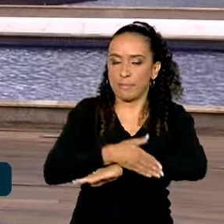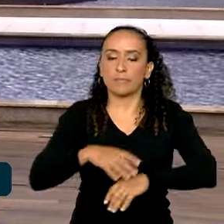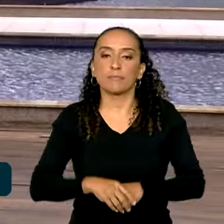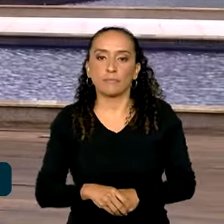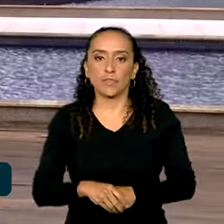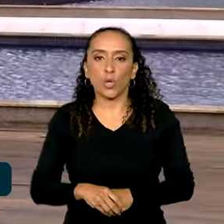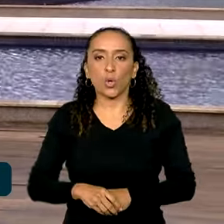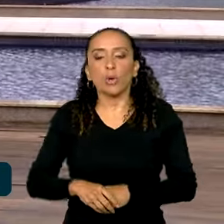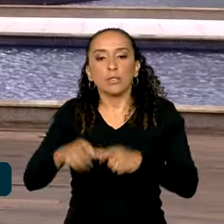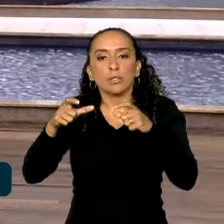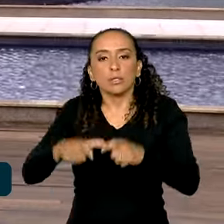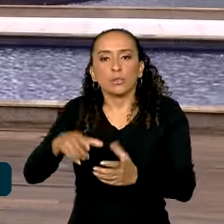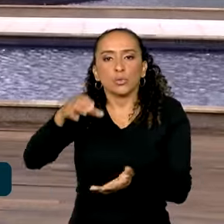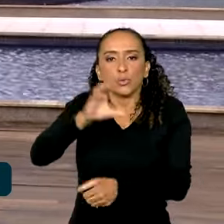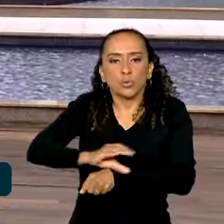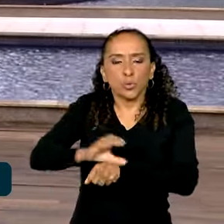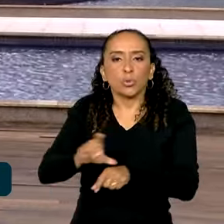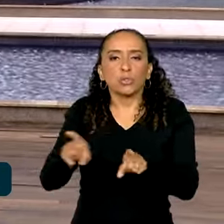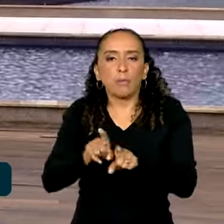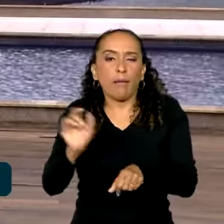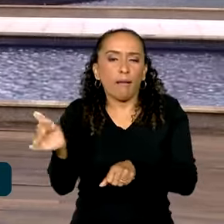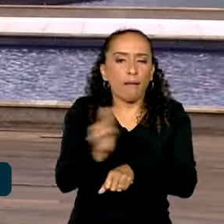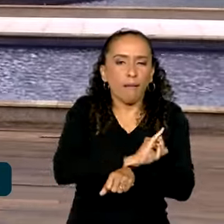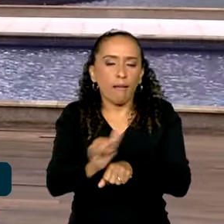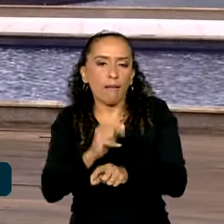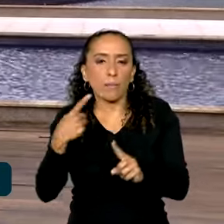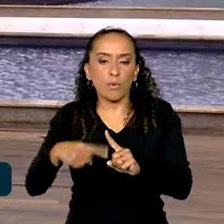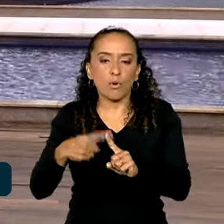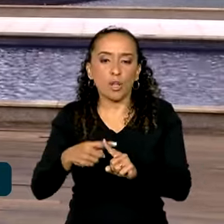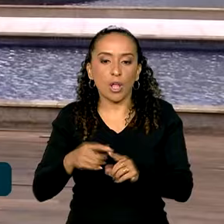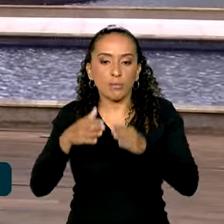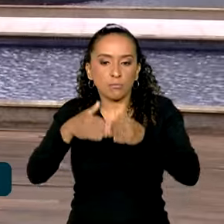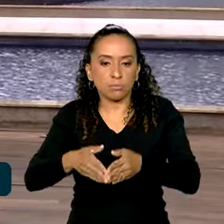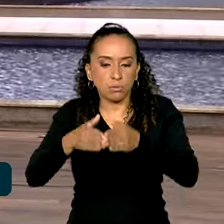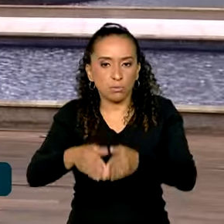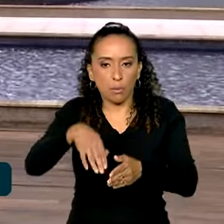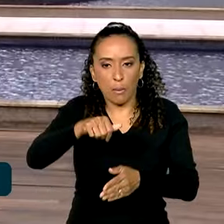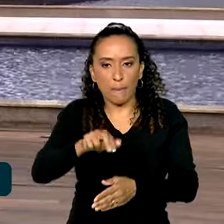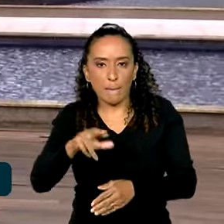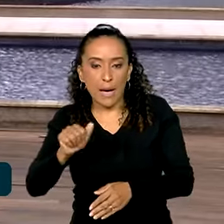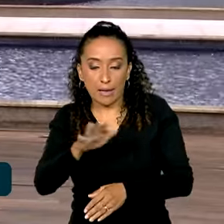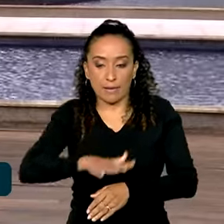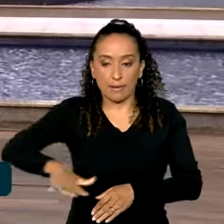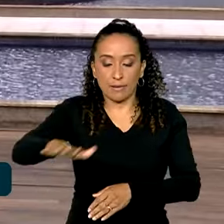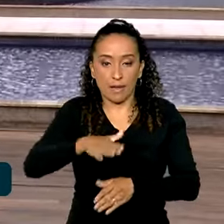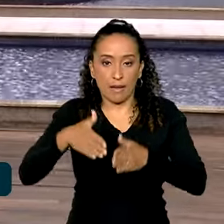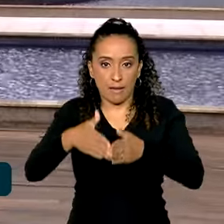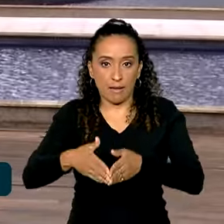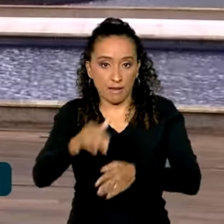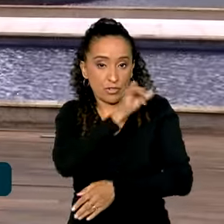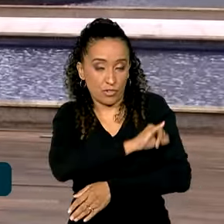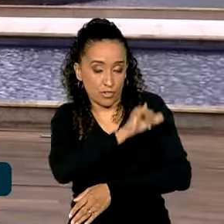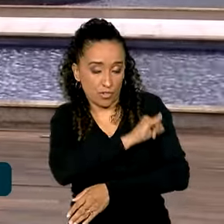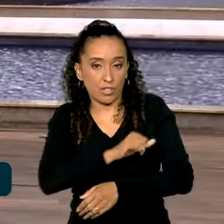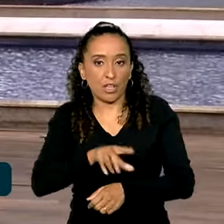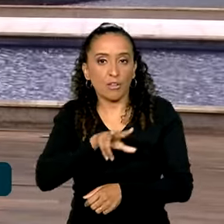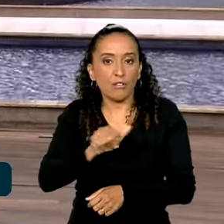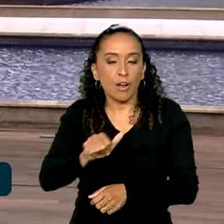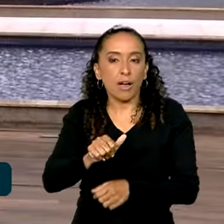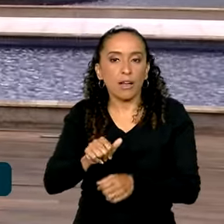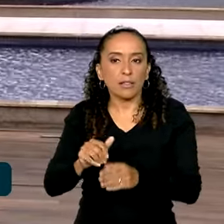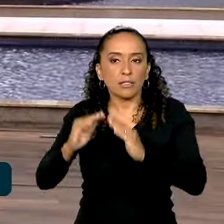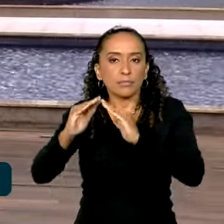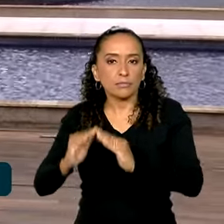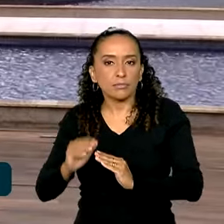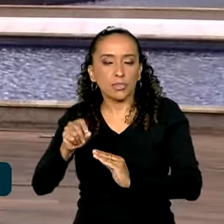A localização do curso também é estratégica. O Porto Maravelli, na área portuária do Rio de Janeiro, vai abrigar